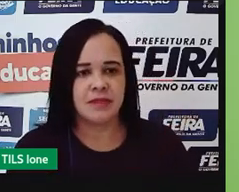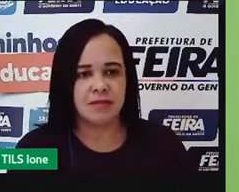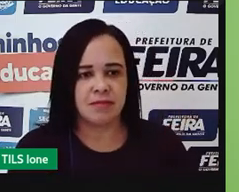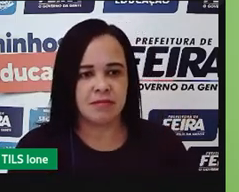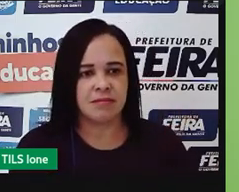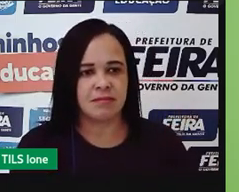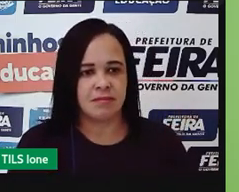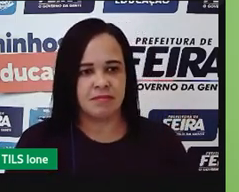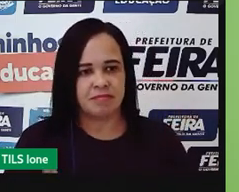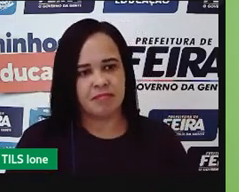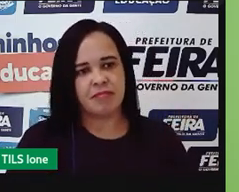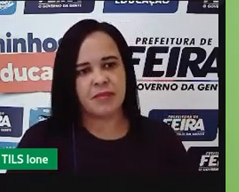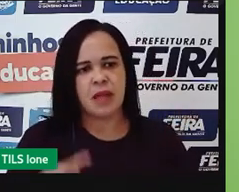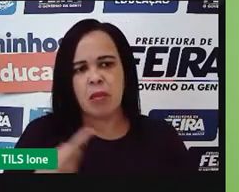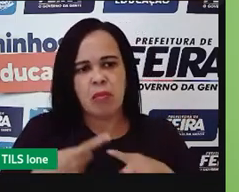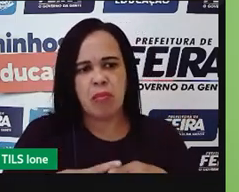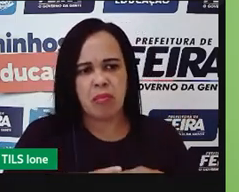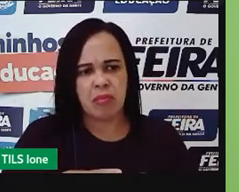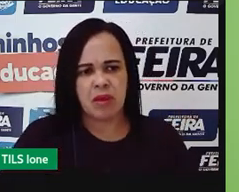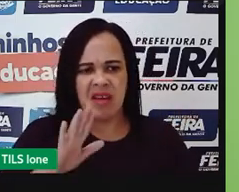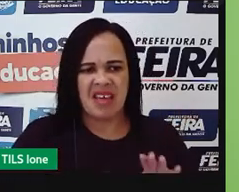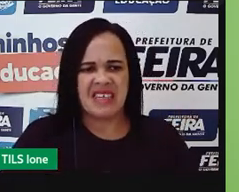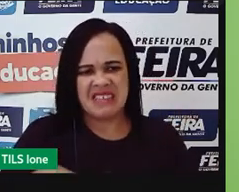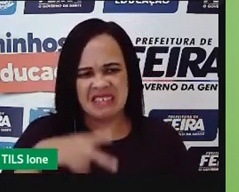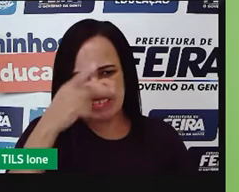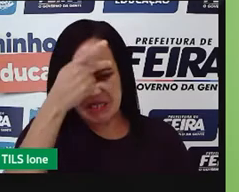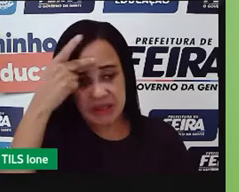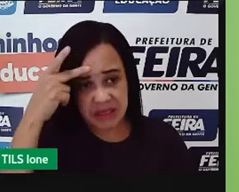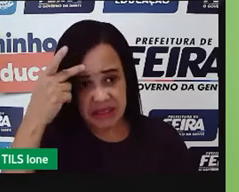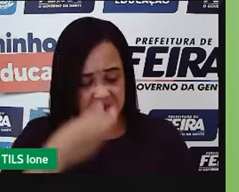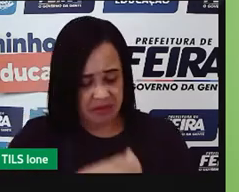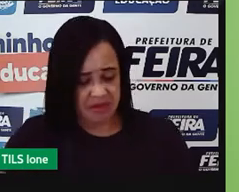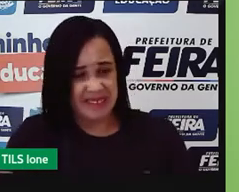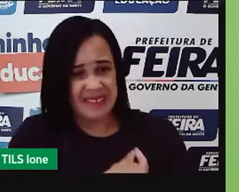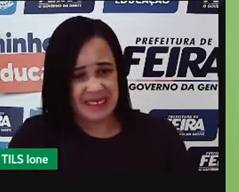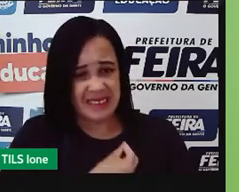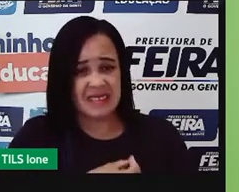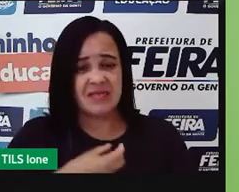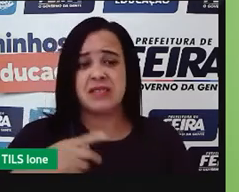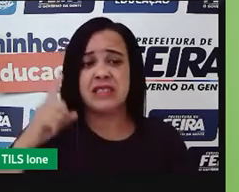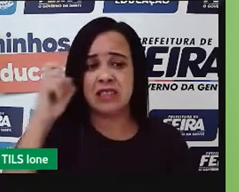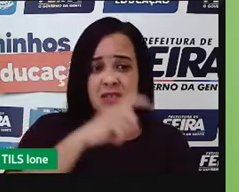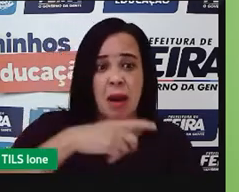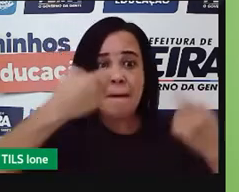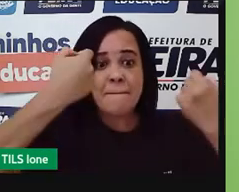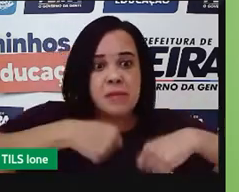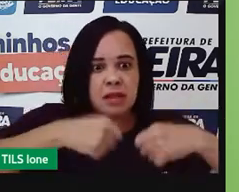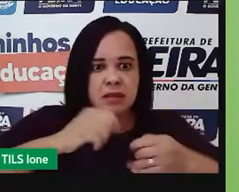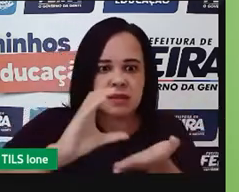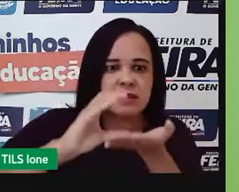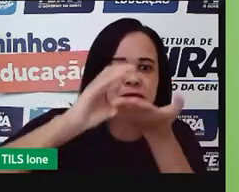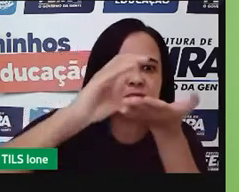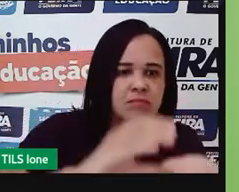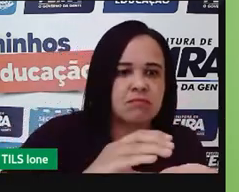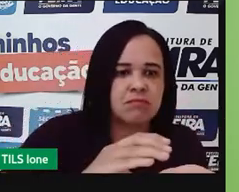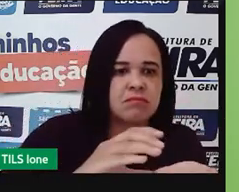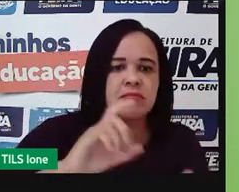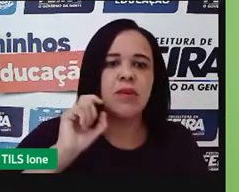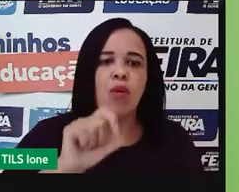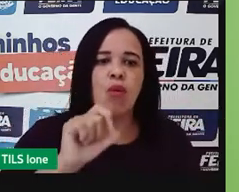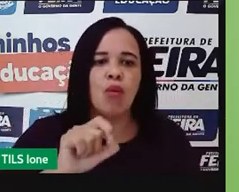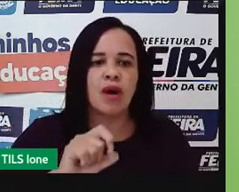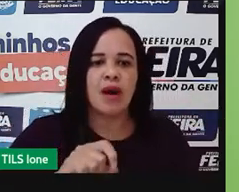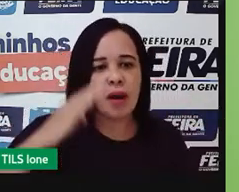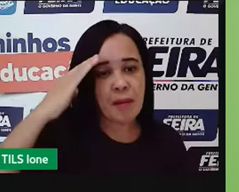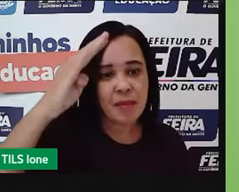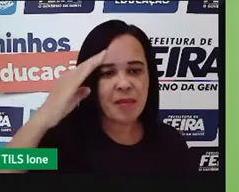assim, humanamente confortável, precisa ter esse investimento aí, né. Então, tem essa interdependência, como,